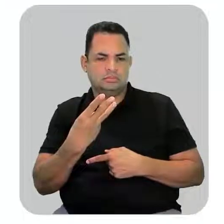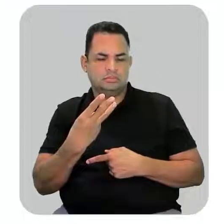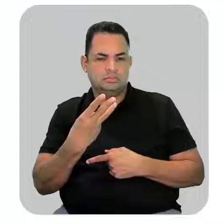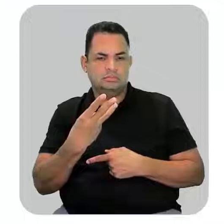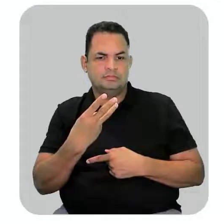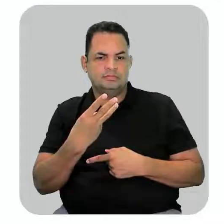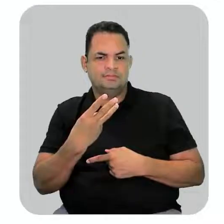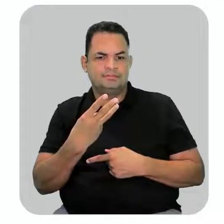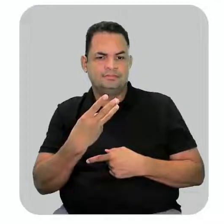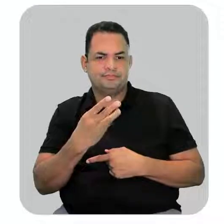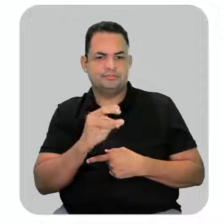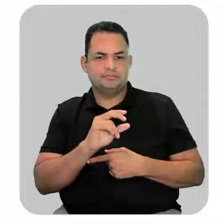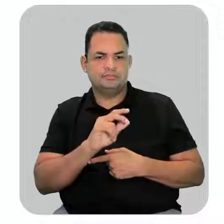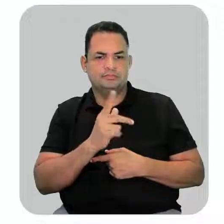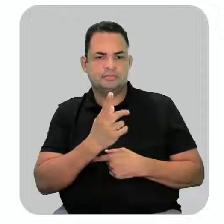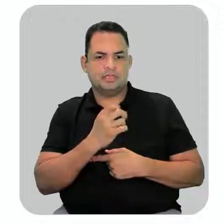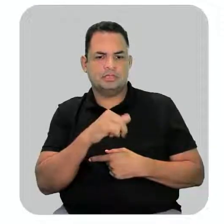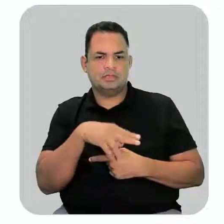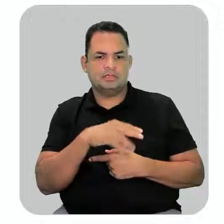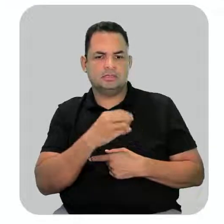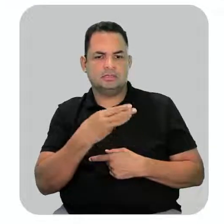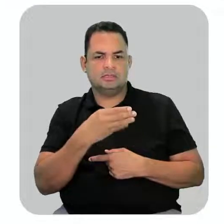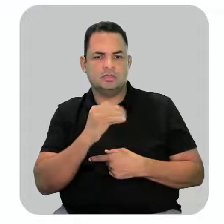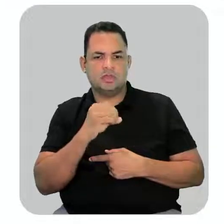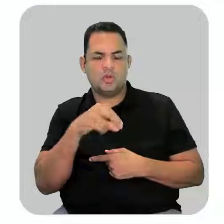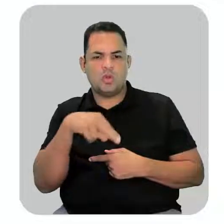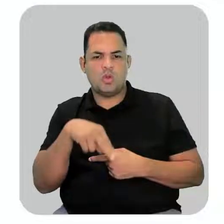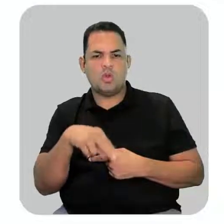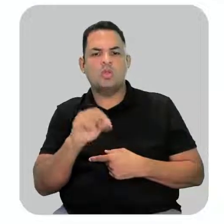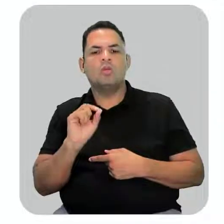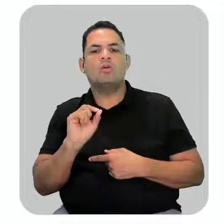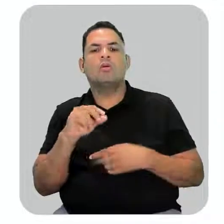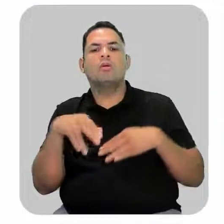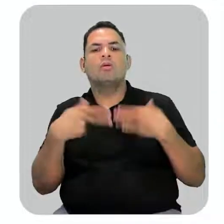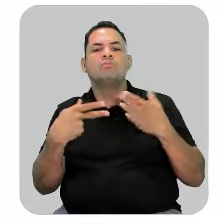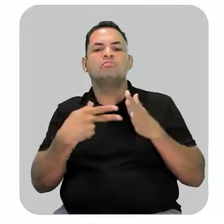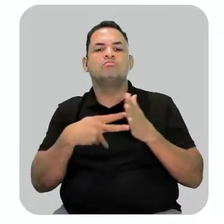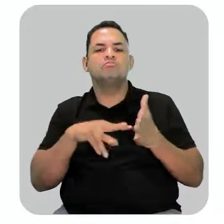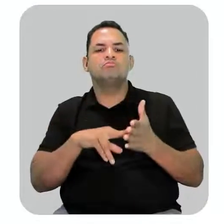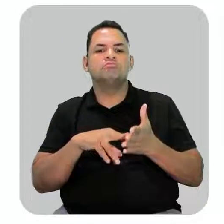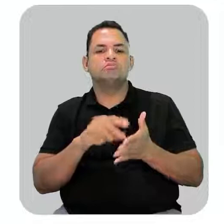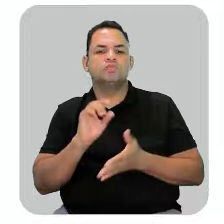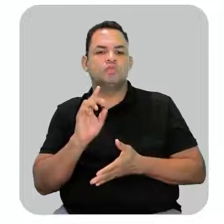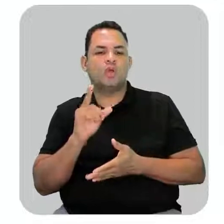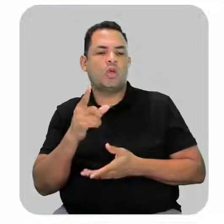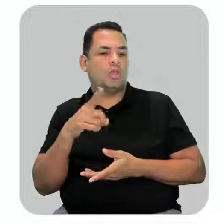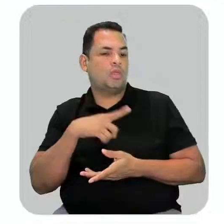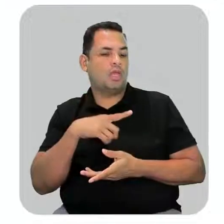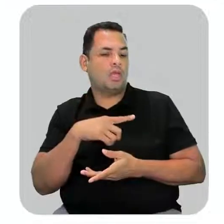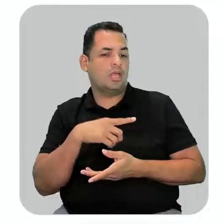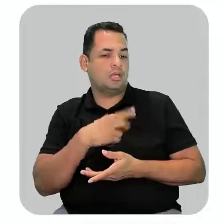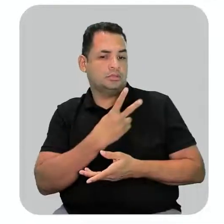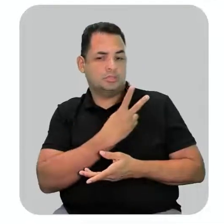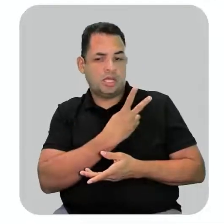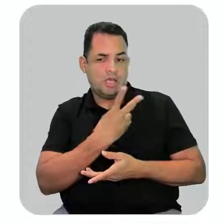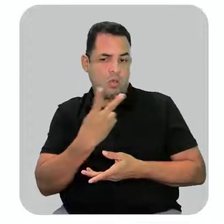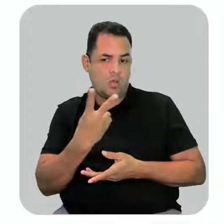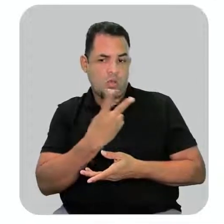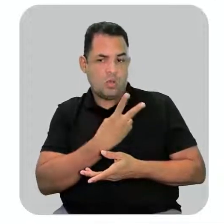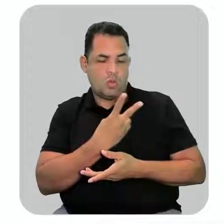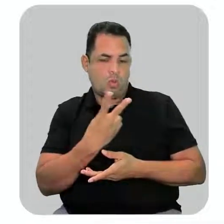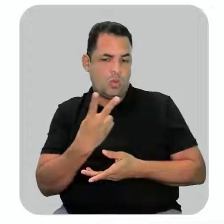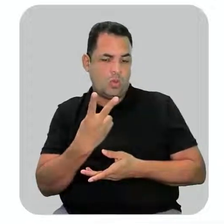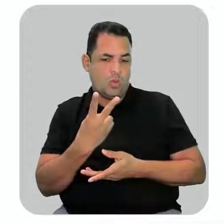Então vai ficar hexam 3-ona. O que isso quer dizer? Que só existe essas duas possibilidades